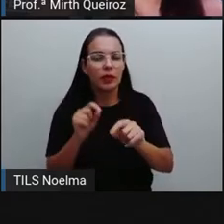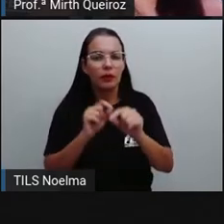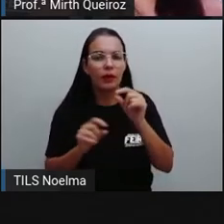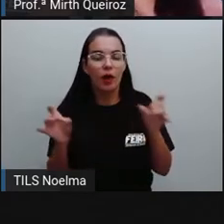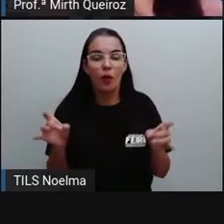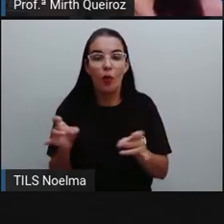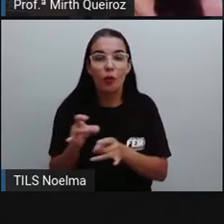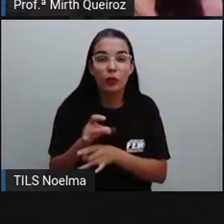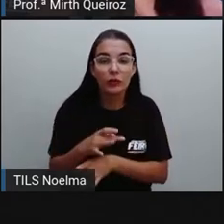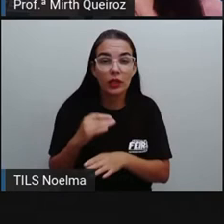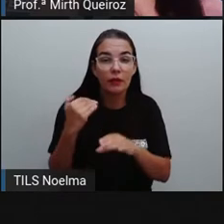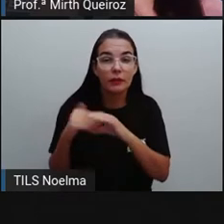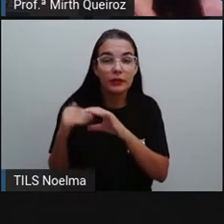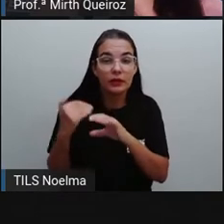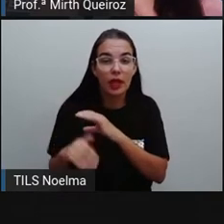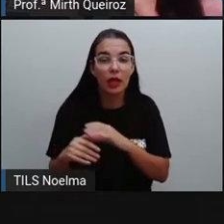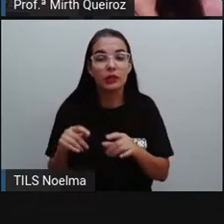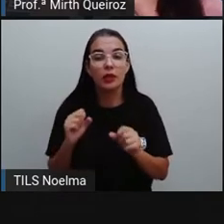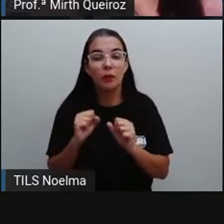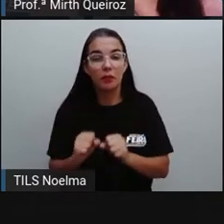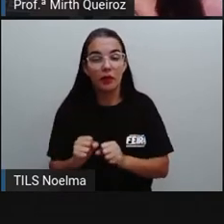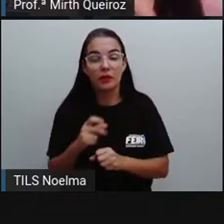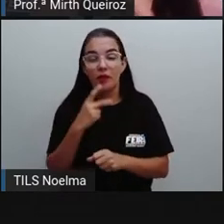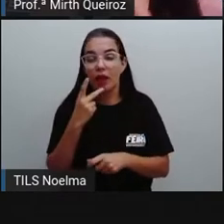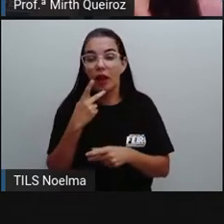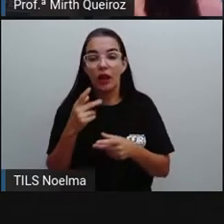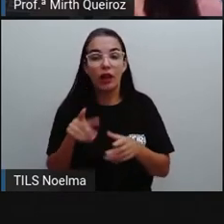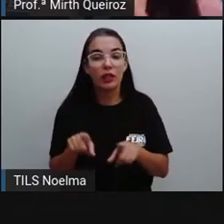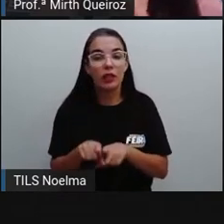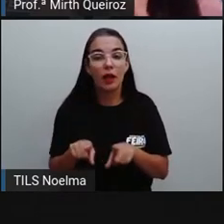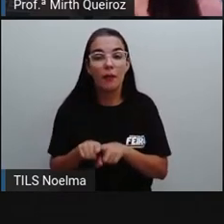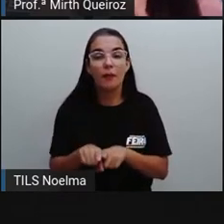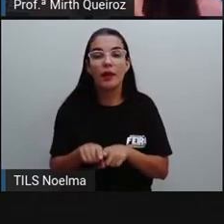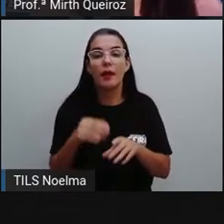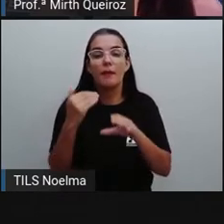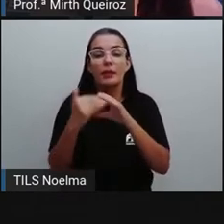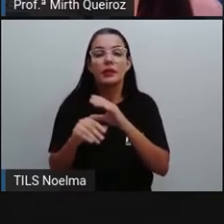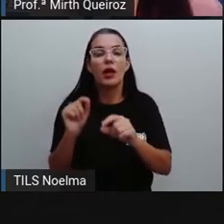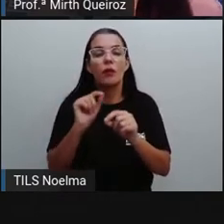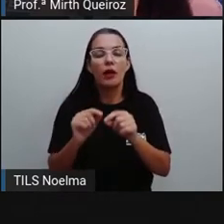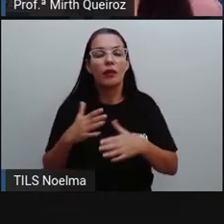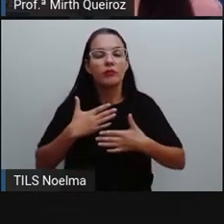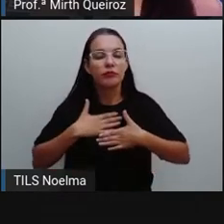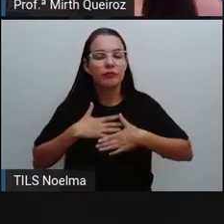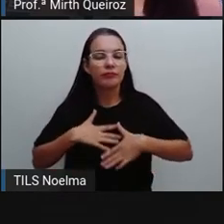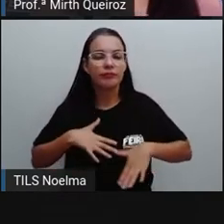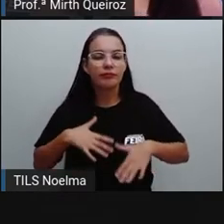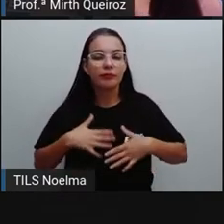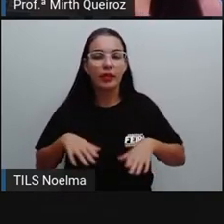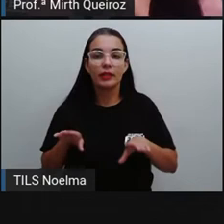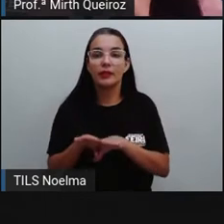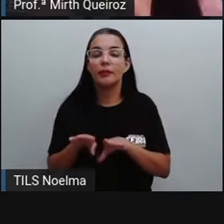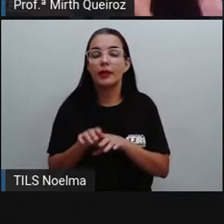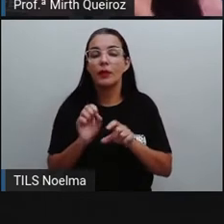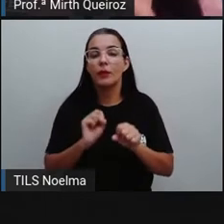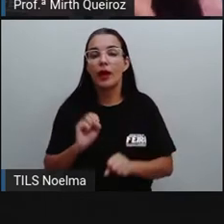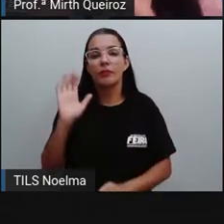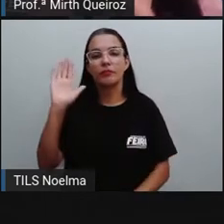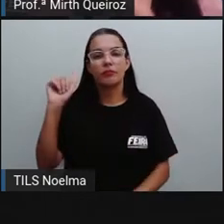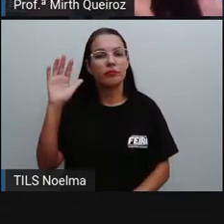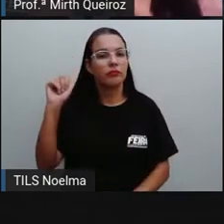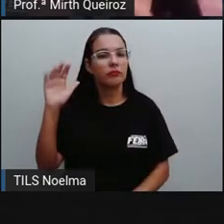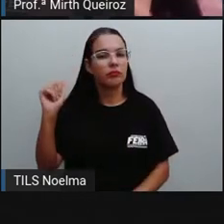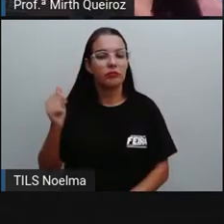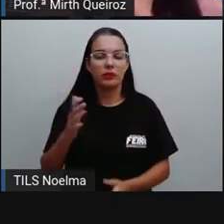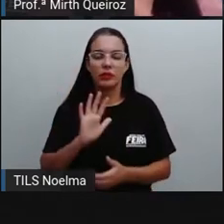que vem sendo discutido aí no corpo da carta, expressa uma mensagem cordial, né? E se despede